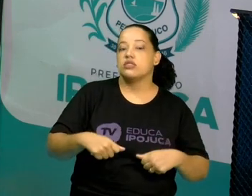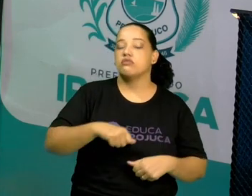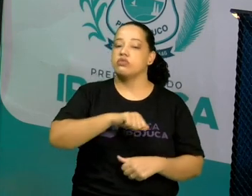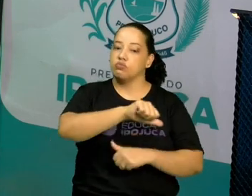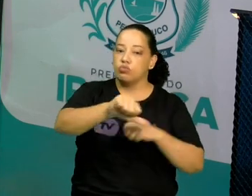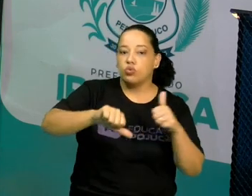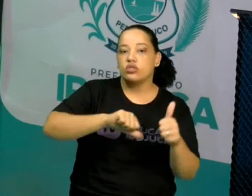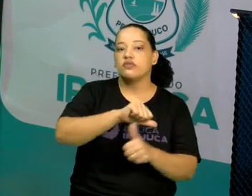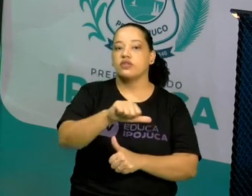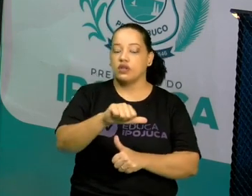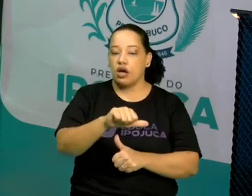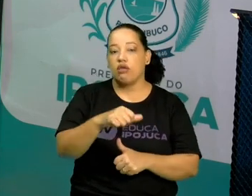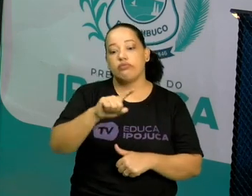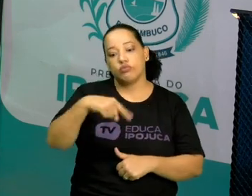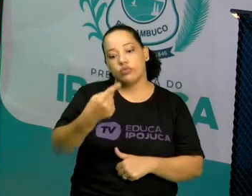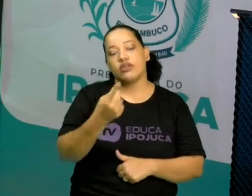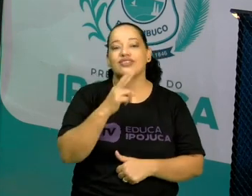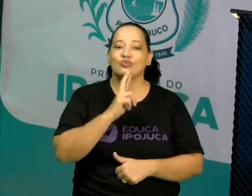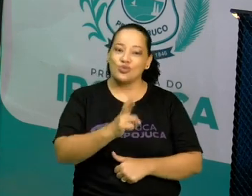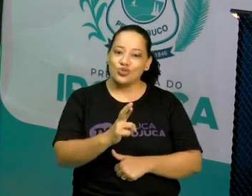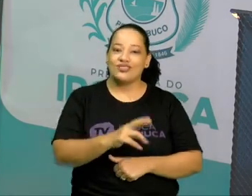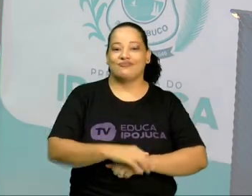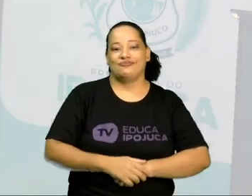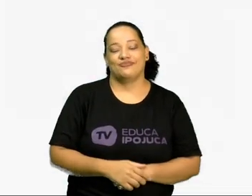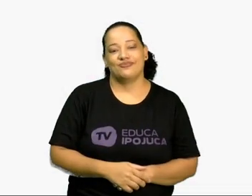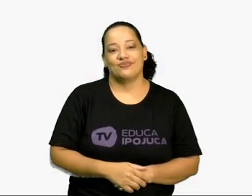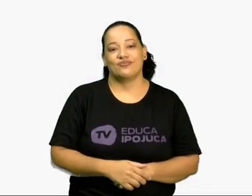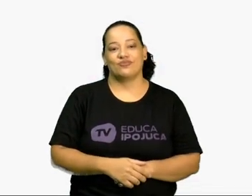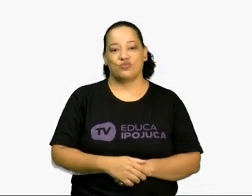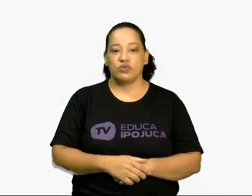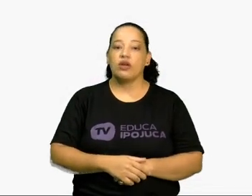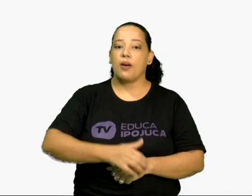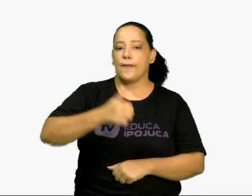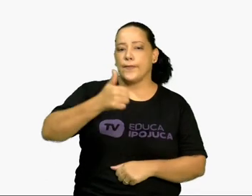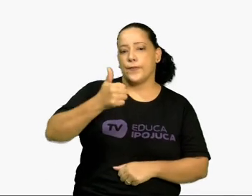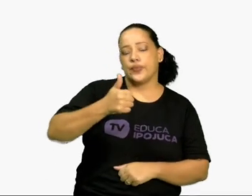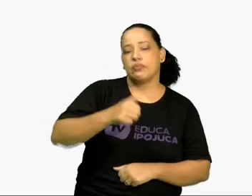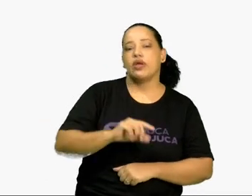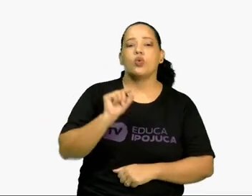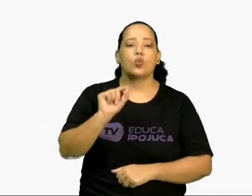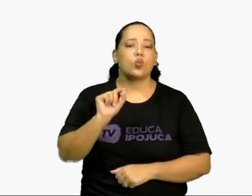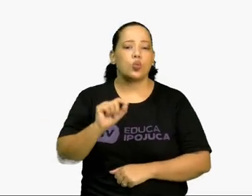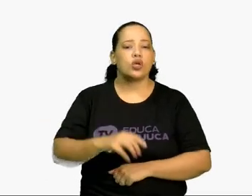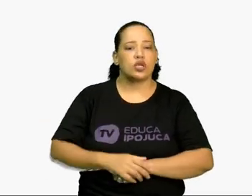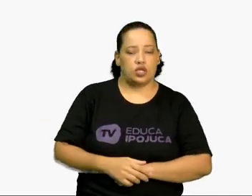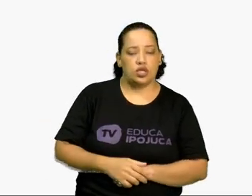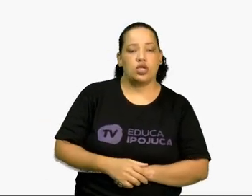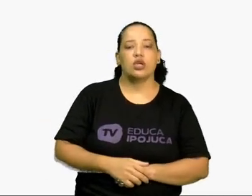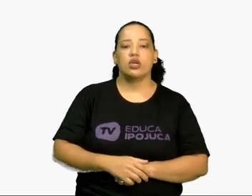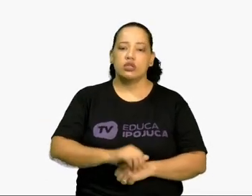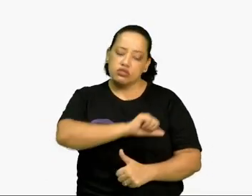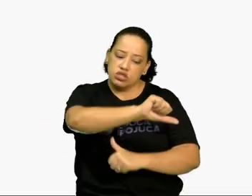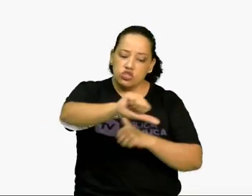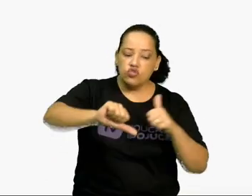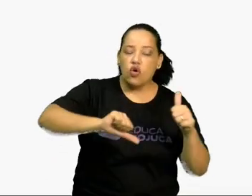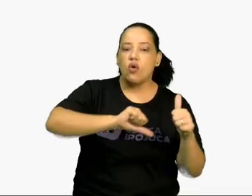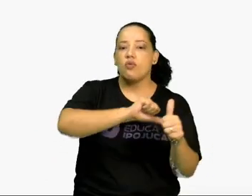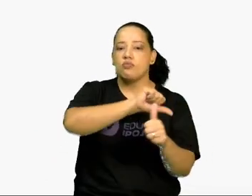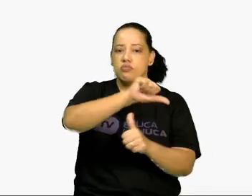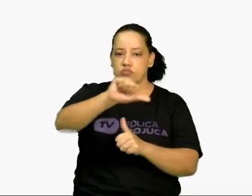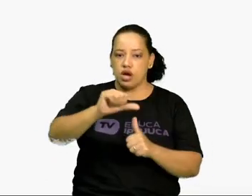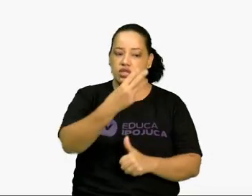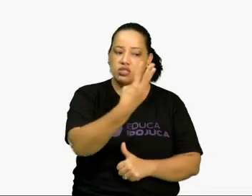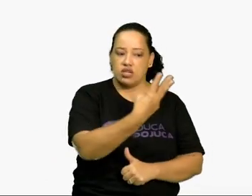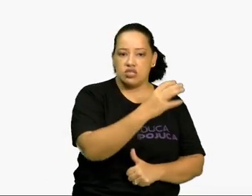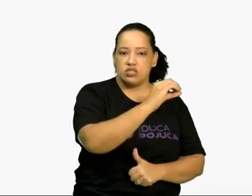à situação. Vamos lá. O primeiro passo é nós transformarmos os 300 mil quilômetros em